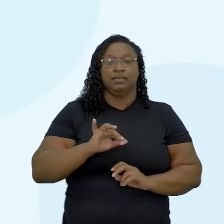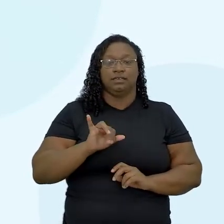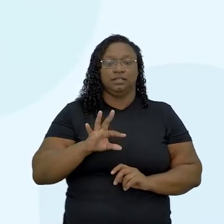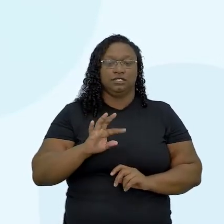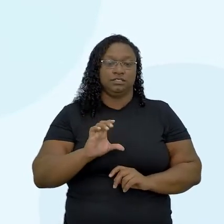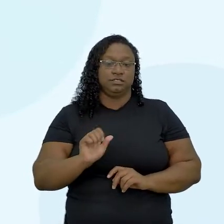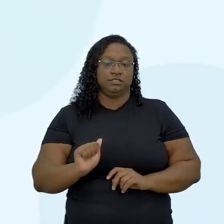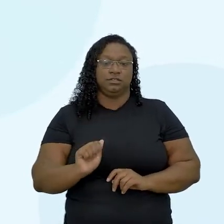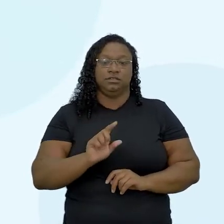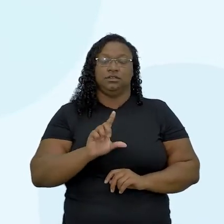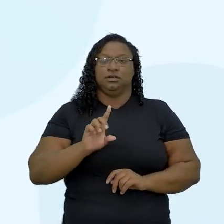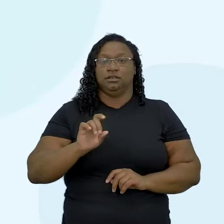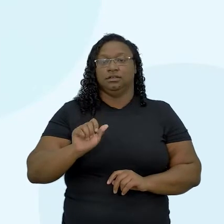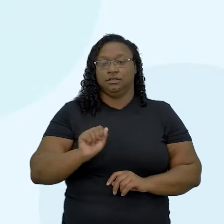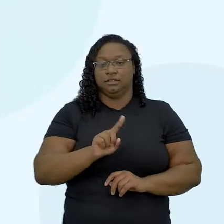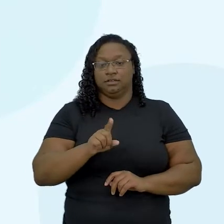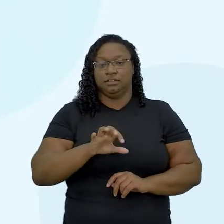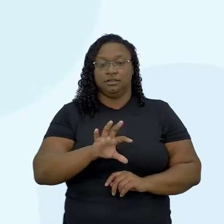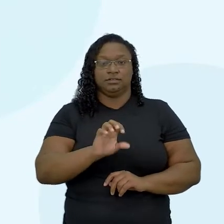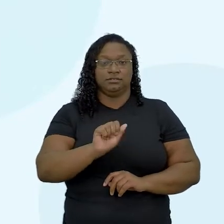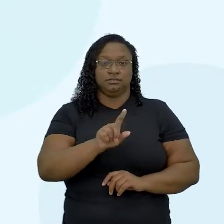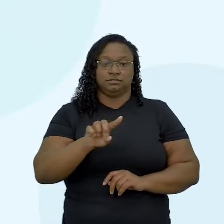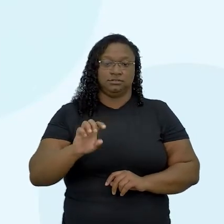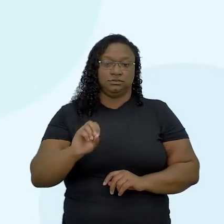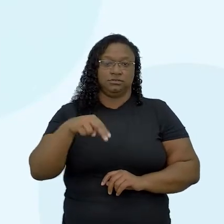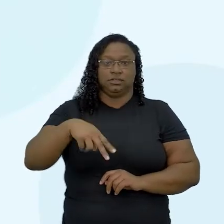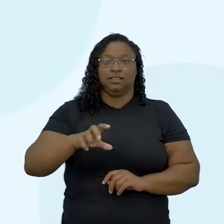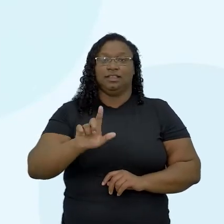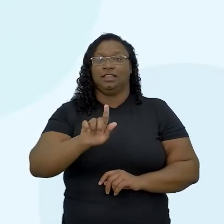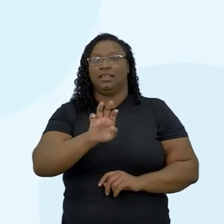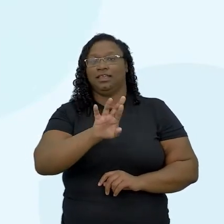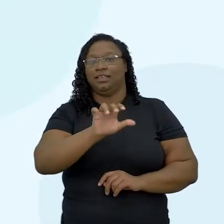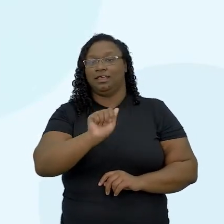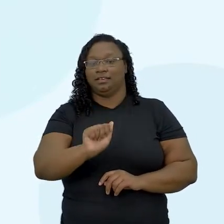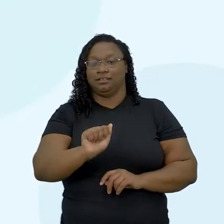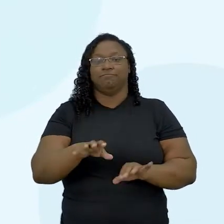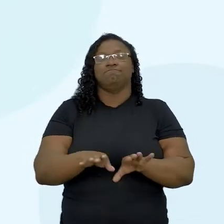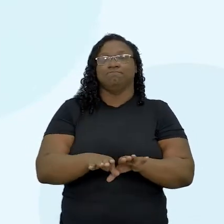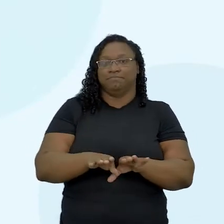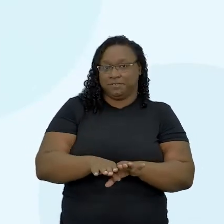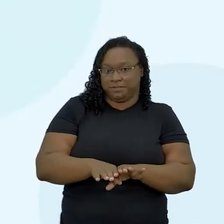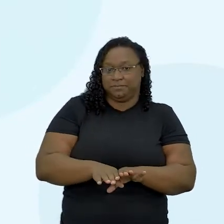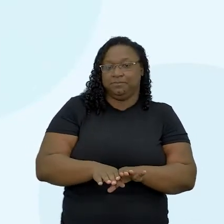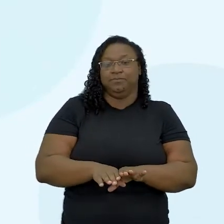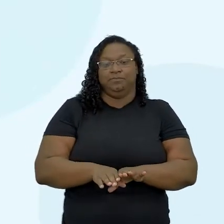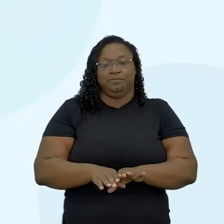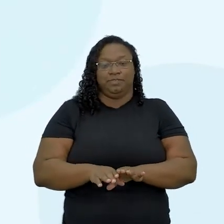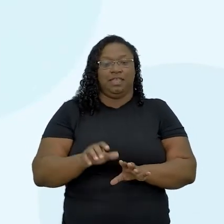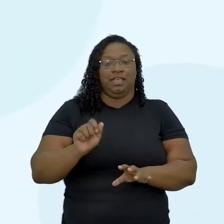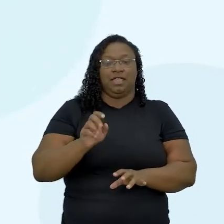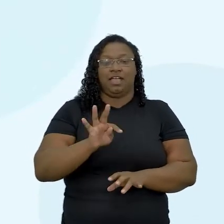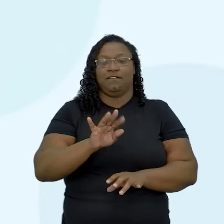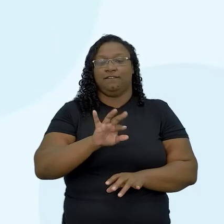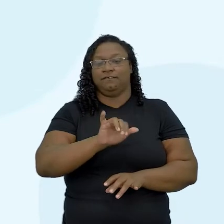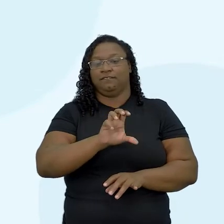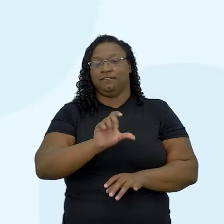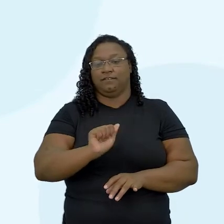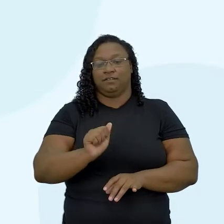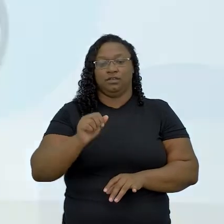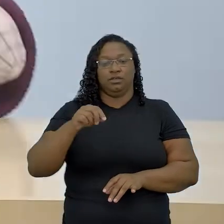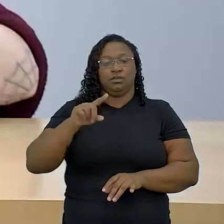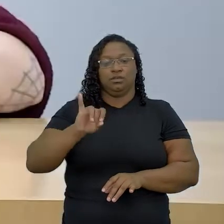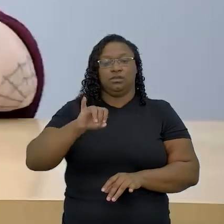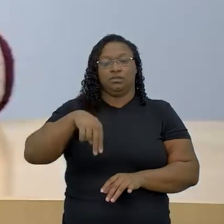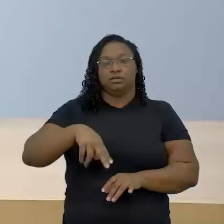Razão Negra, que é de 2013, e África Insubmissa, que é também de 2013. E para